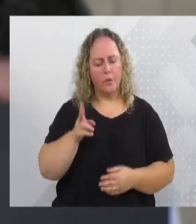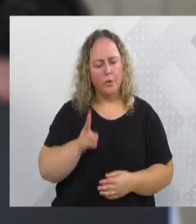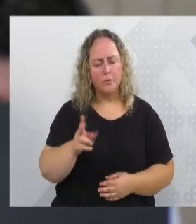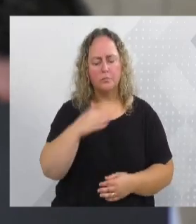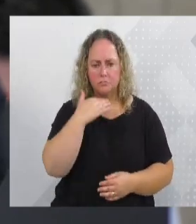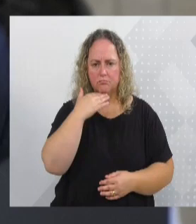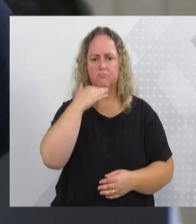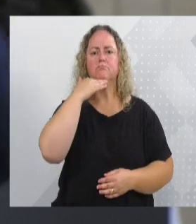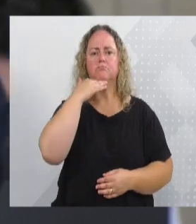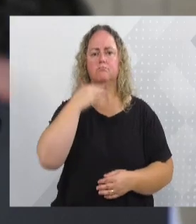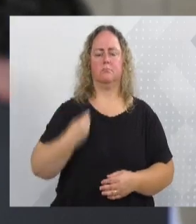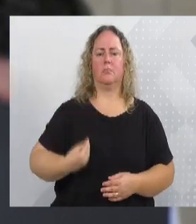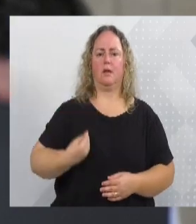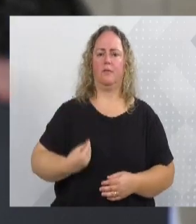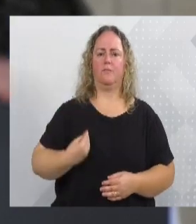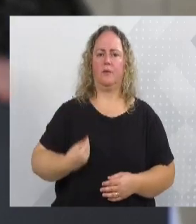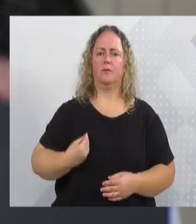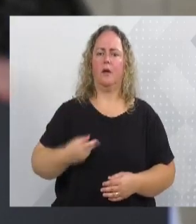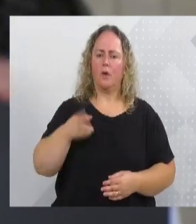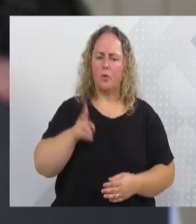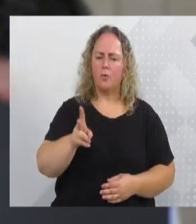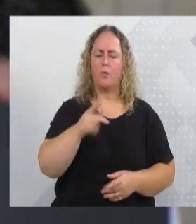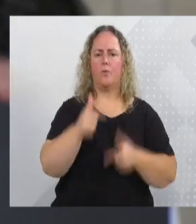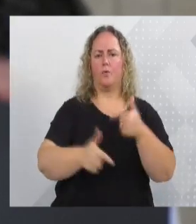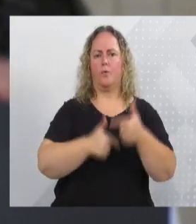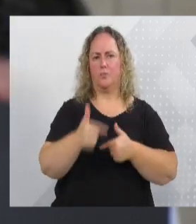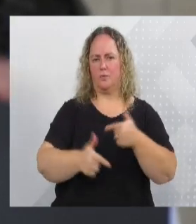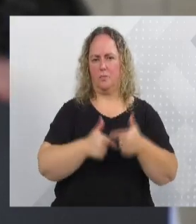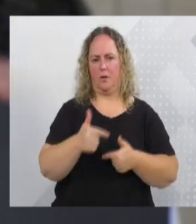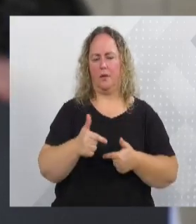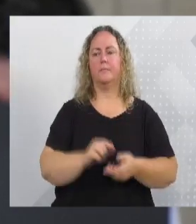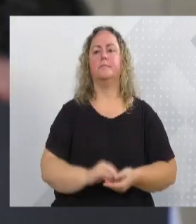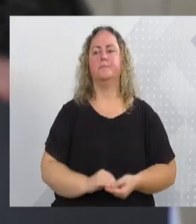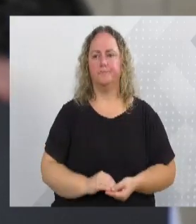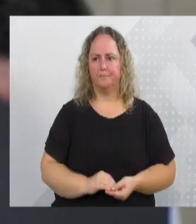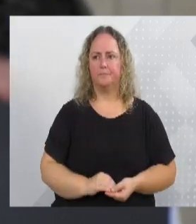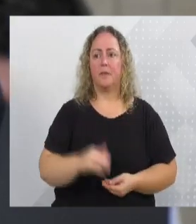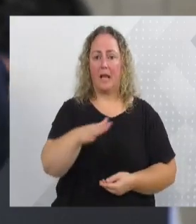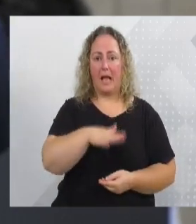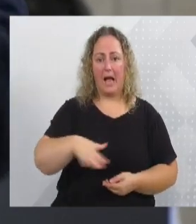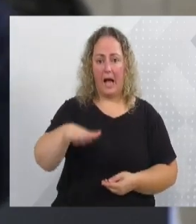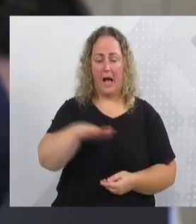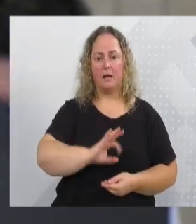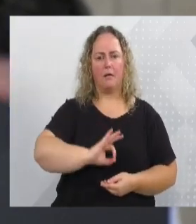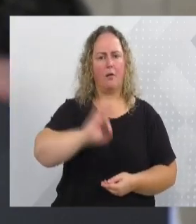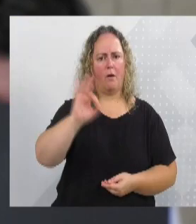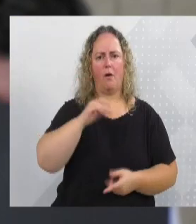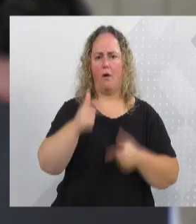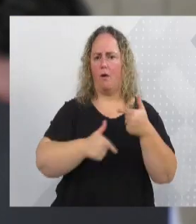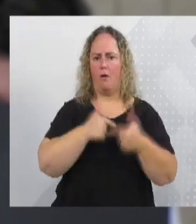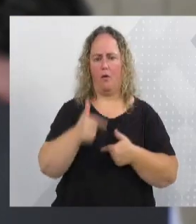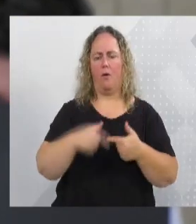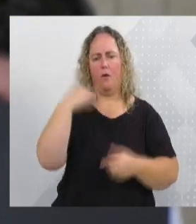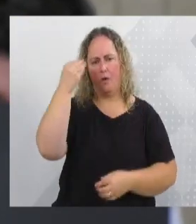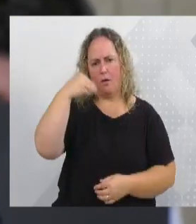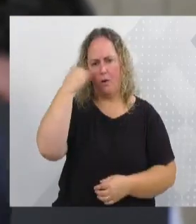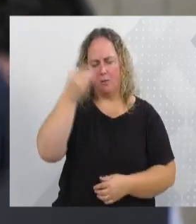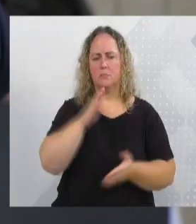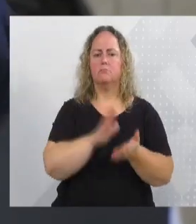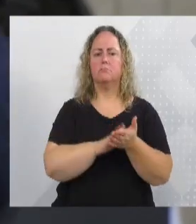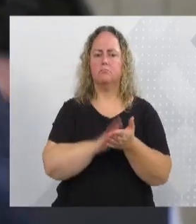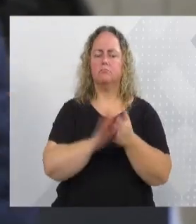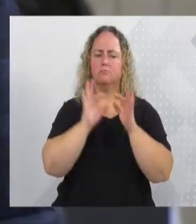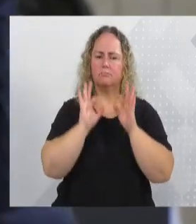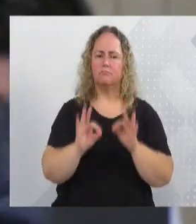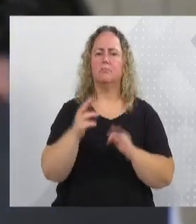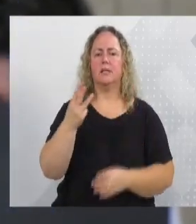cabeça erguida, que possa seguir o seu trabalho na sua área onde você trabalhava, você fazia um ótimo trabalho. Tens bastante experiência nessa área. Mas parabéns por mais